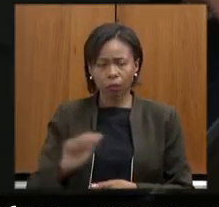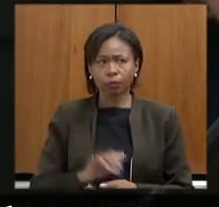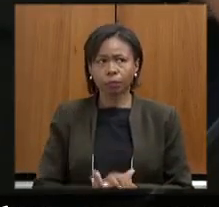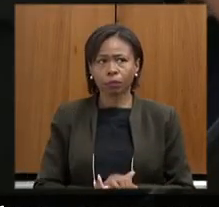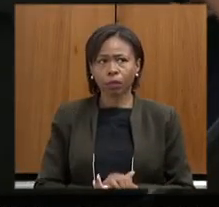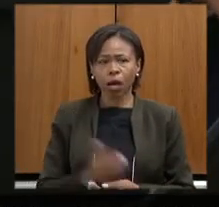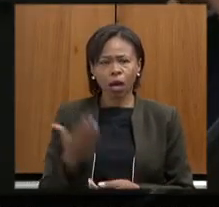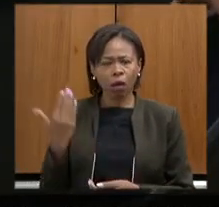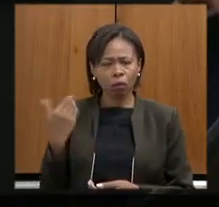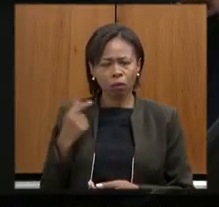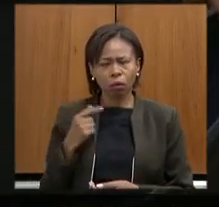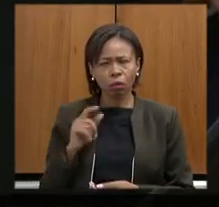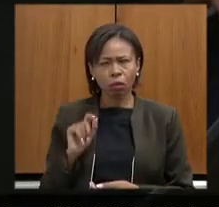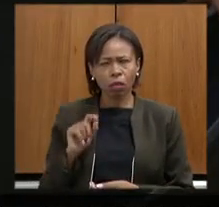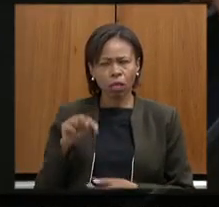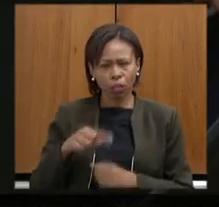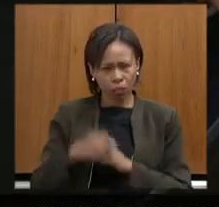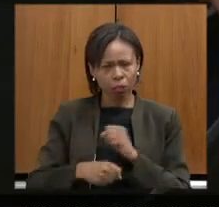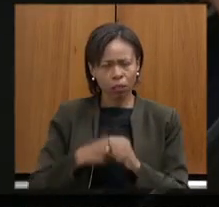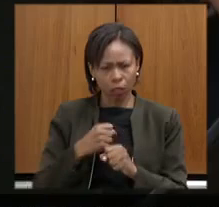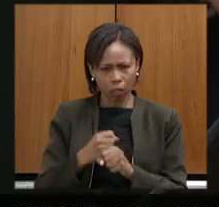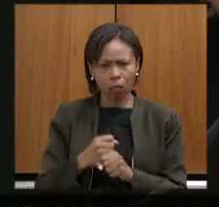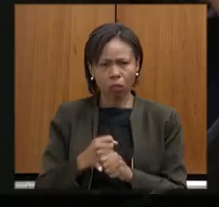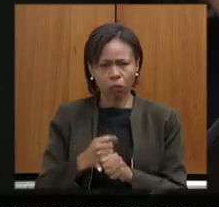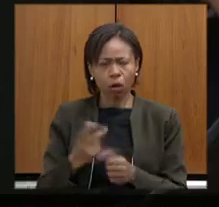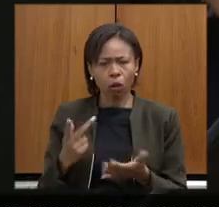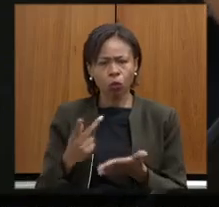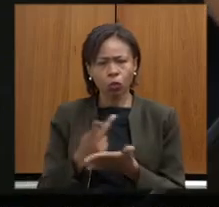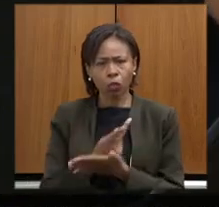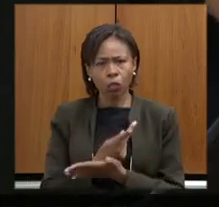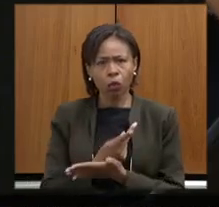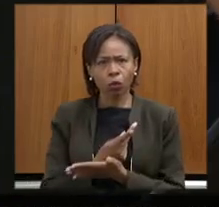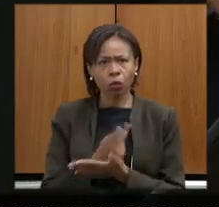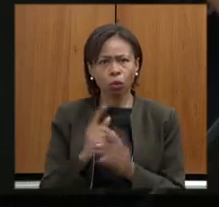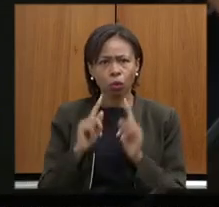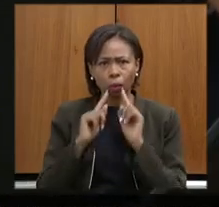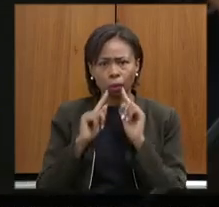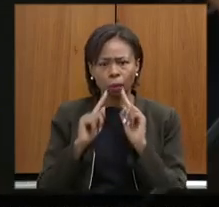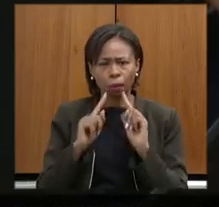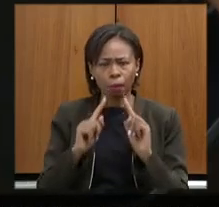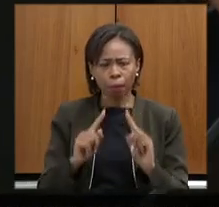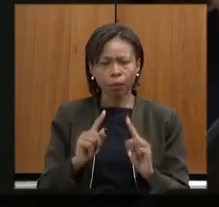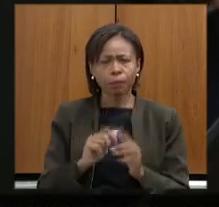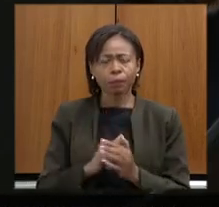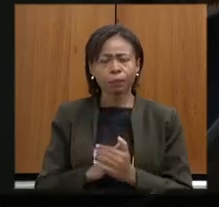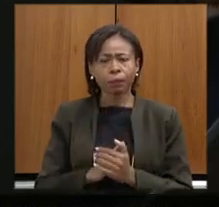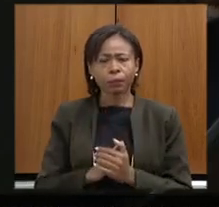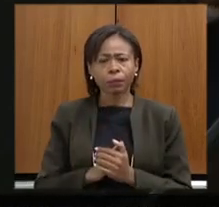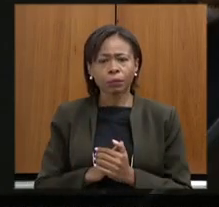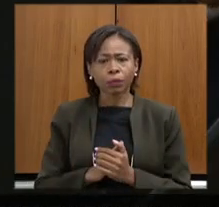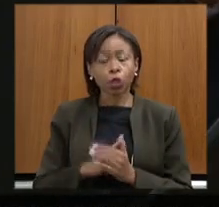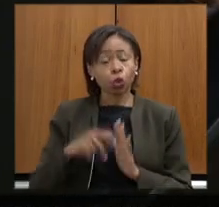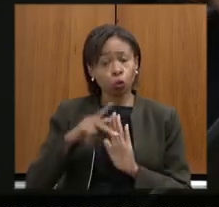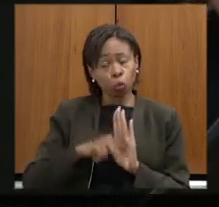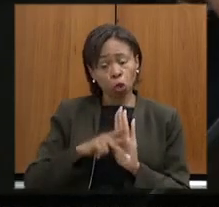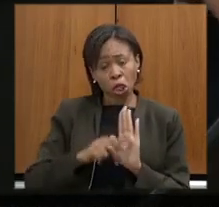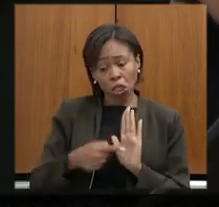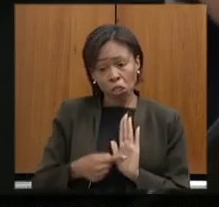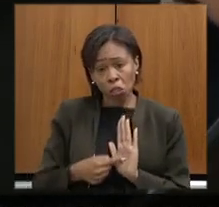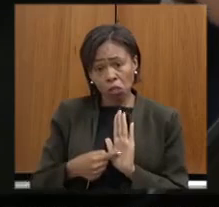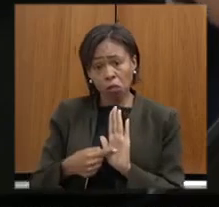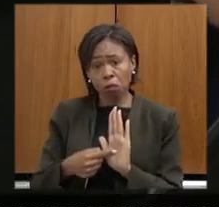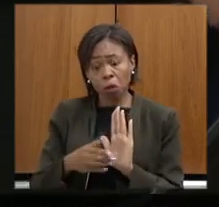agora nesse ano foi o ano que estava sendo fazendo foi colocado o projeto em apreciação